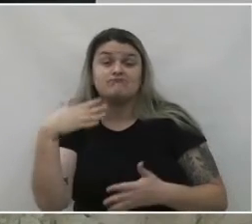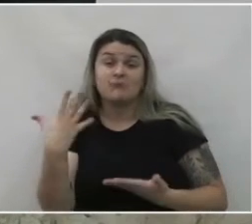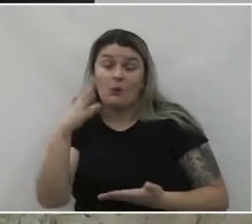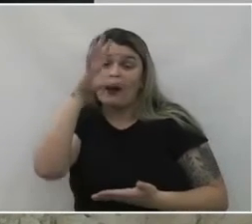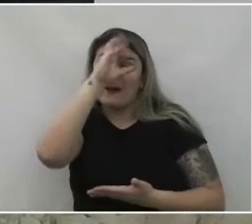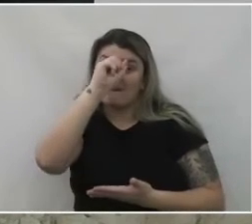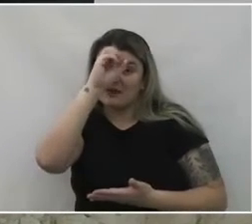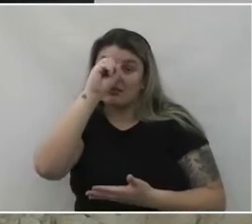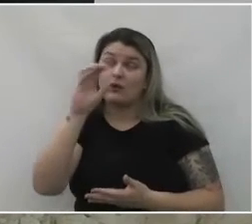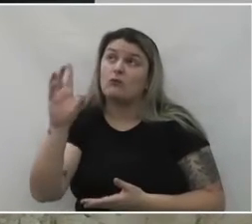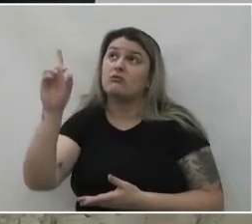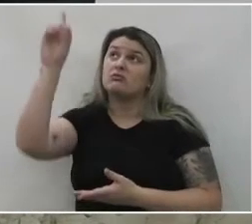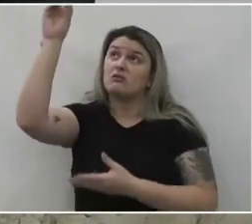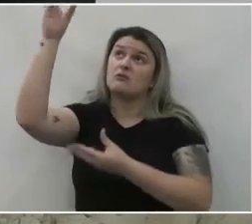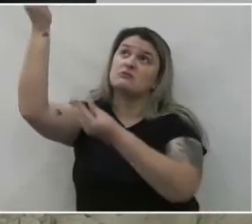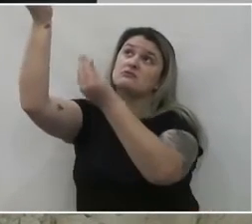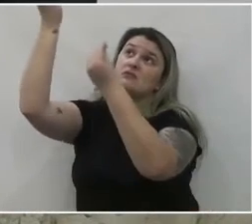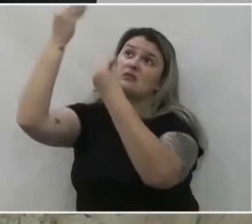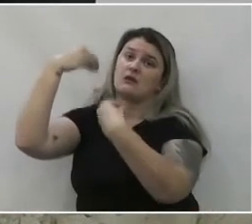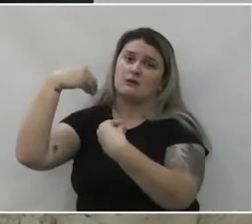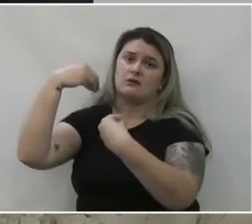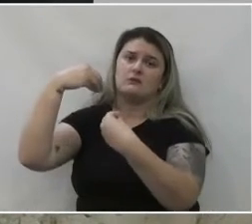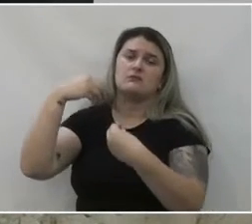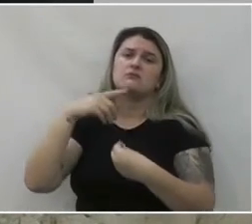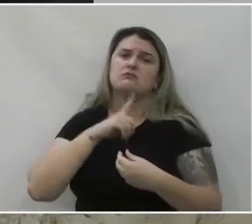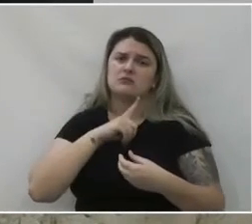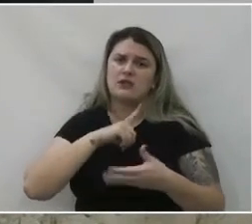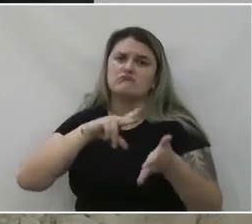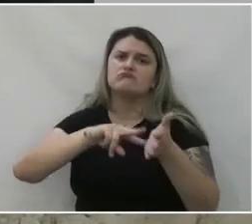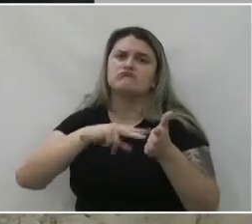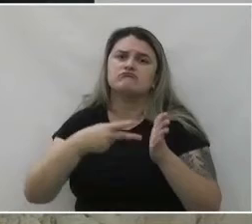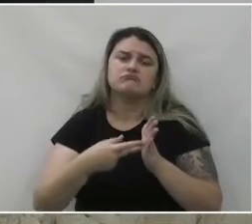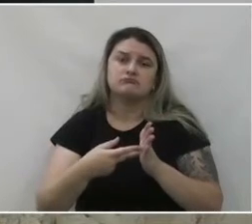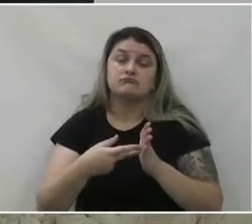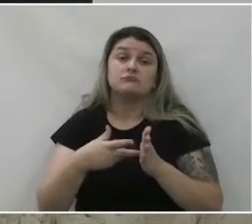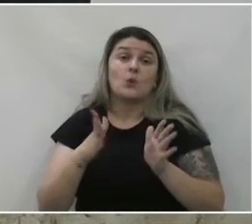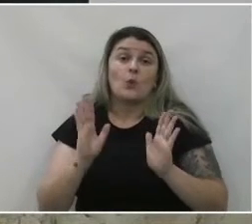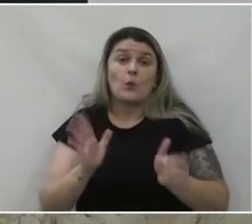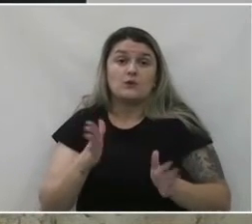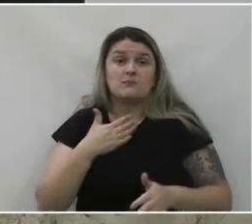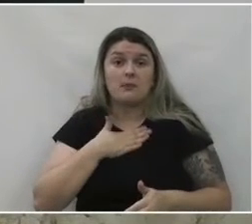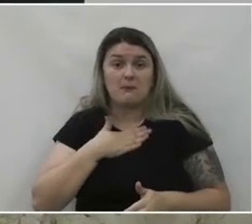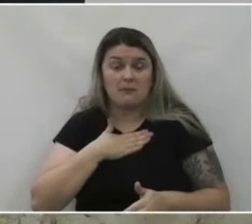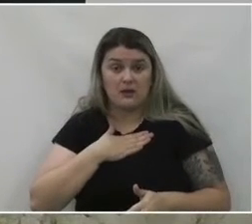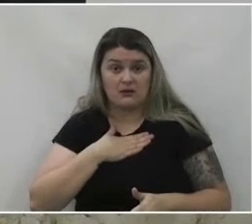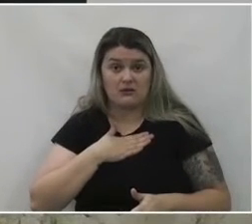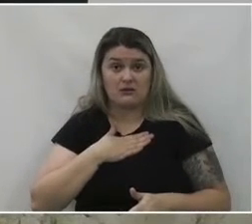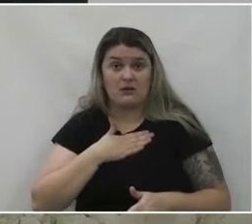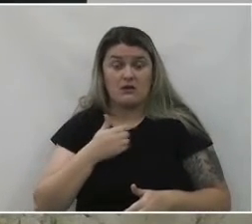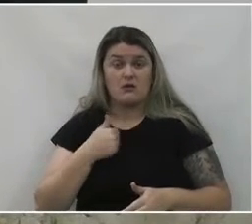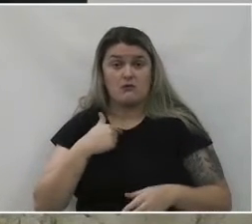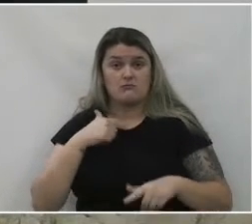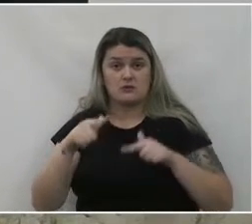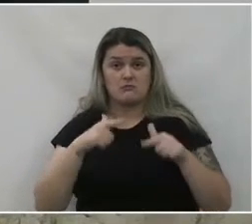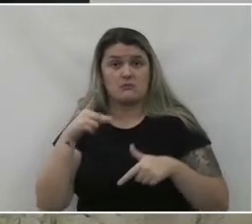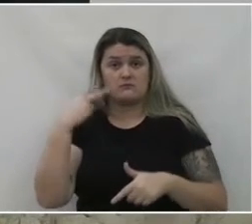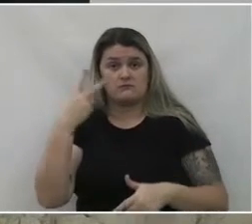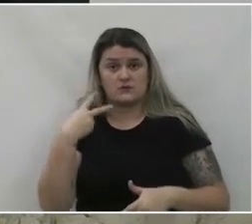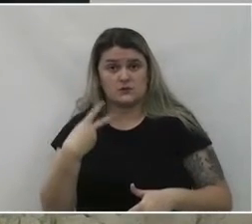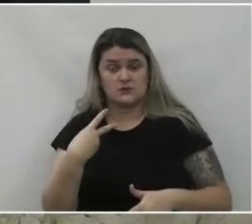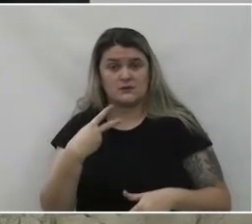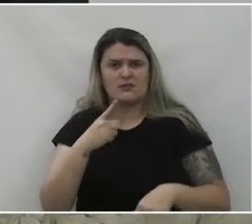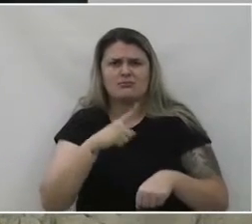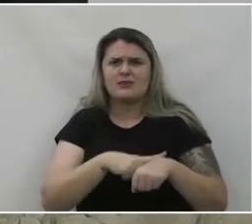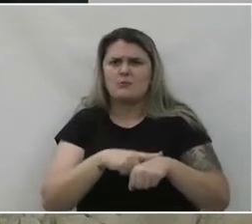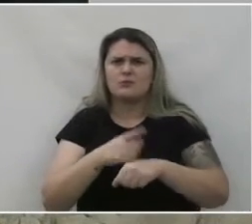designado por Deus. Tudo tem um porquê. E hoje, para mim, aqui, enquanto legislador, é um